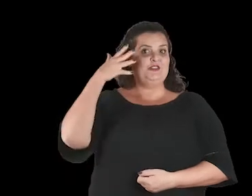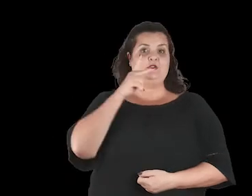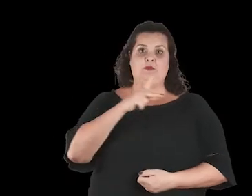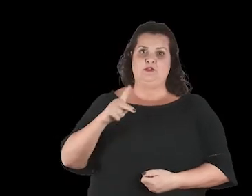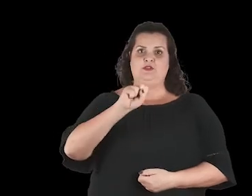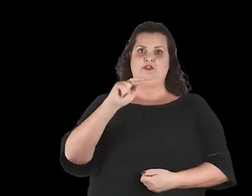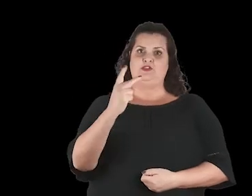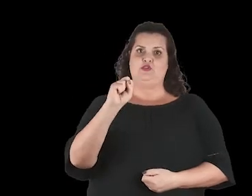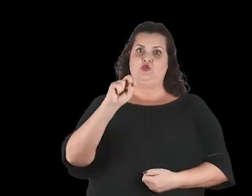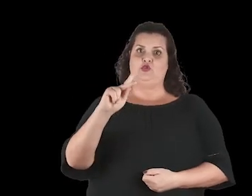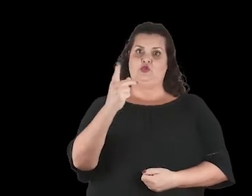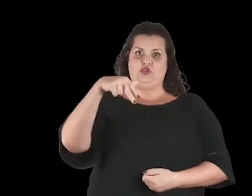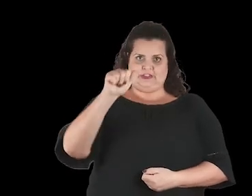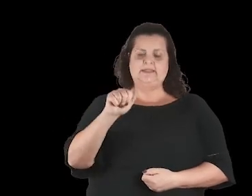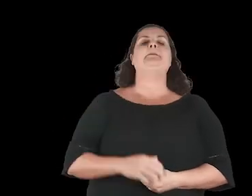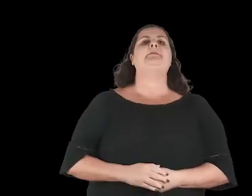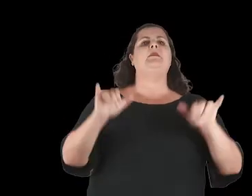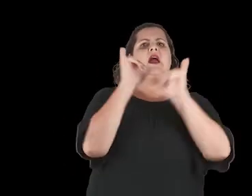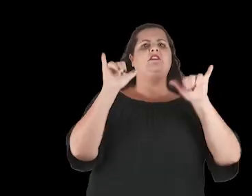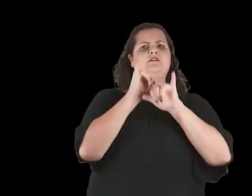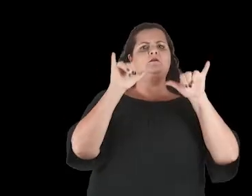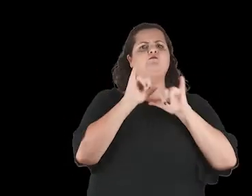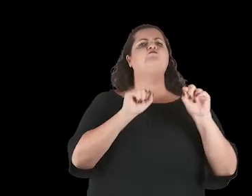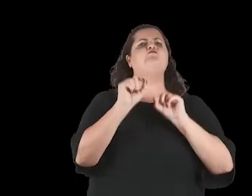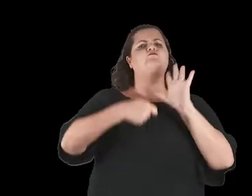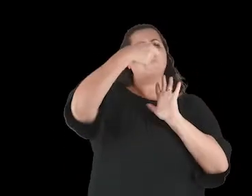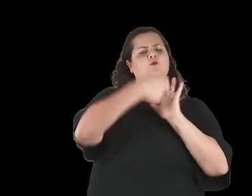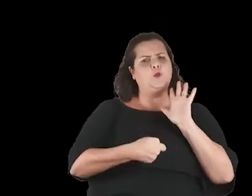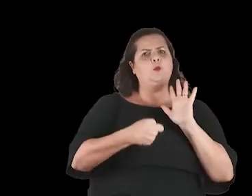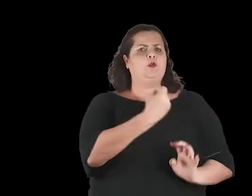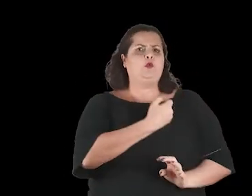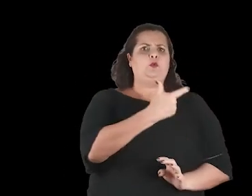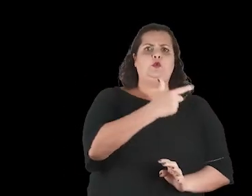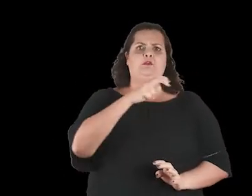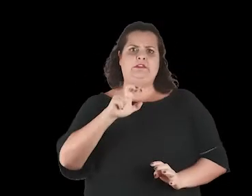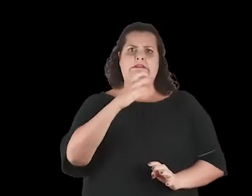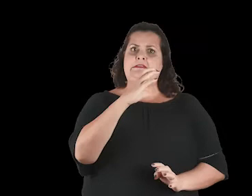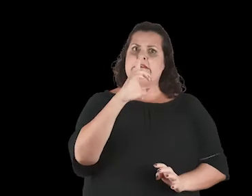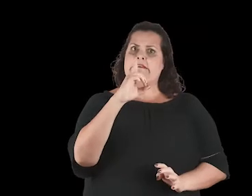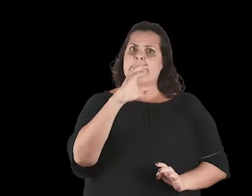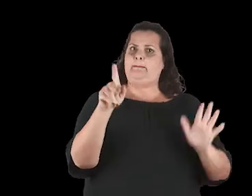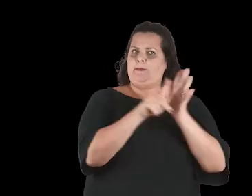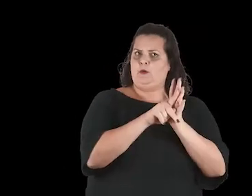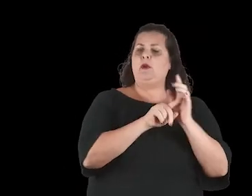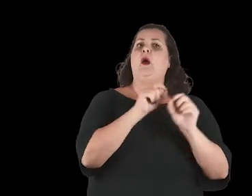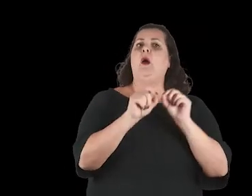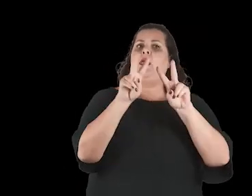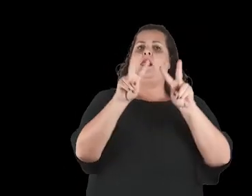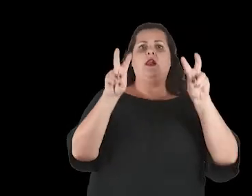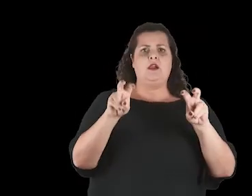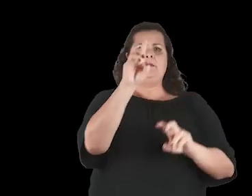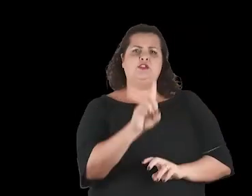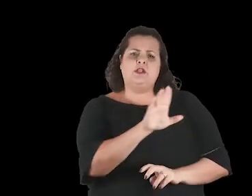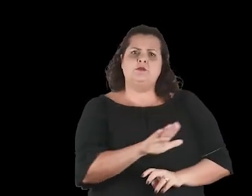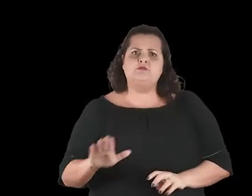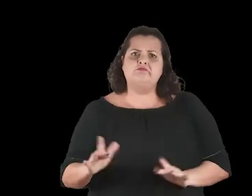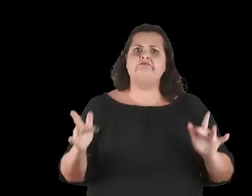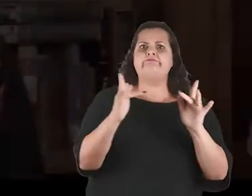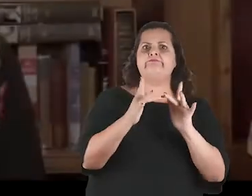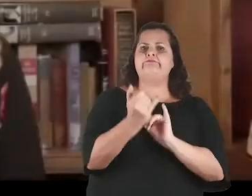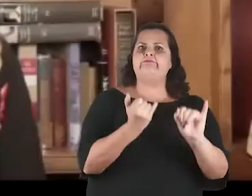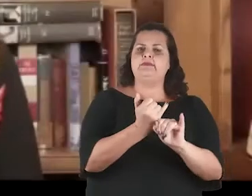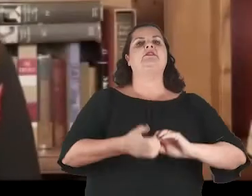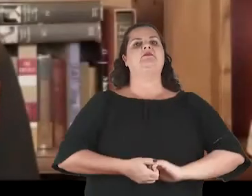Discurso da professora Shoshana Zbov na divulgação do comentário geral número 25 da CDC sobre o direito das crianças em relação ao ambiente